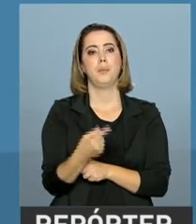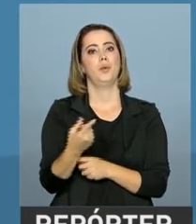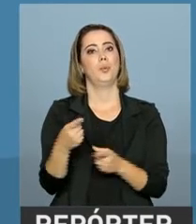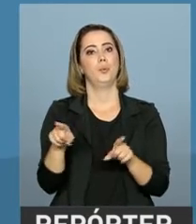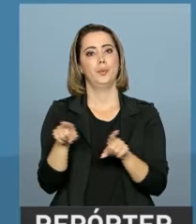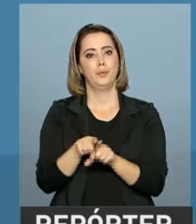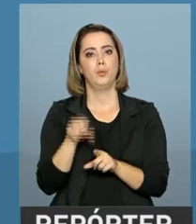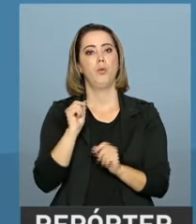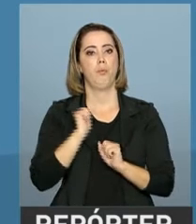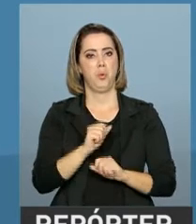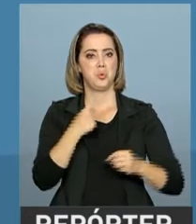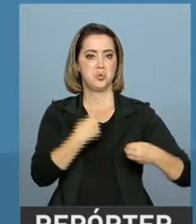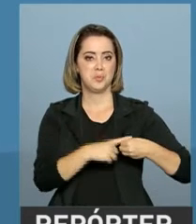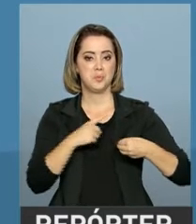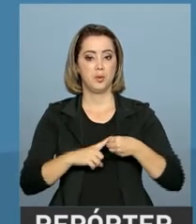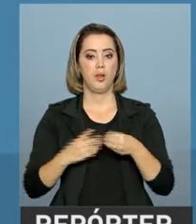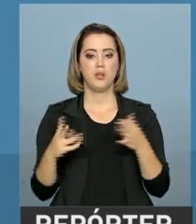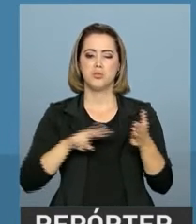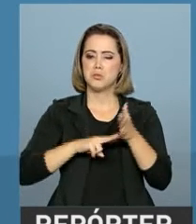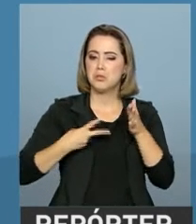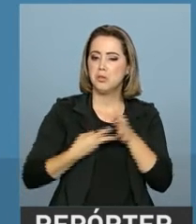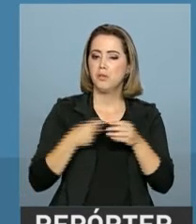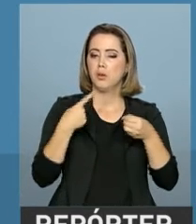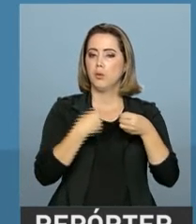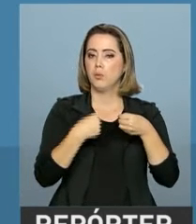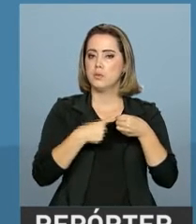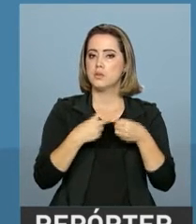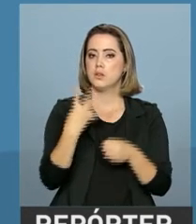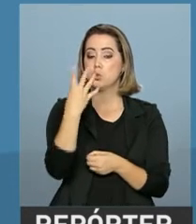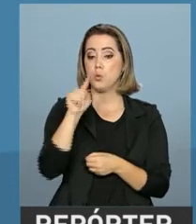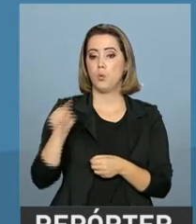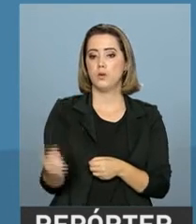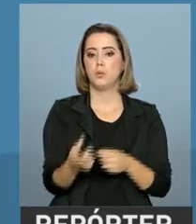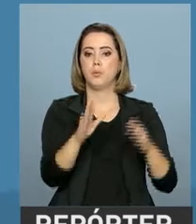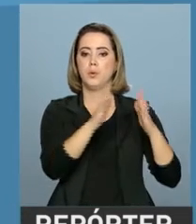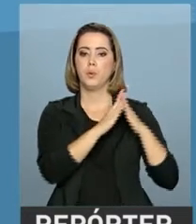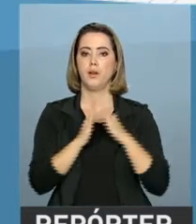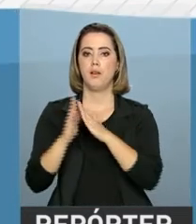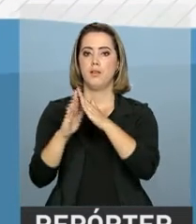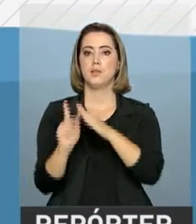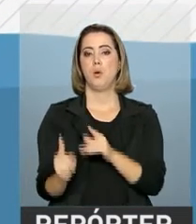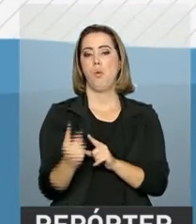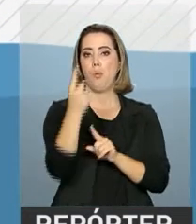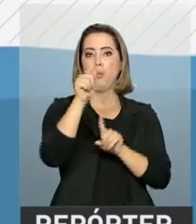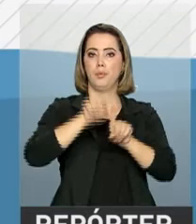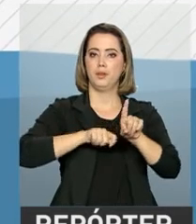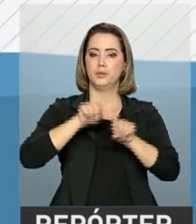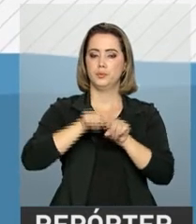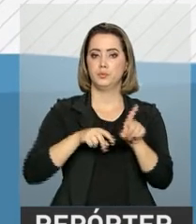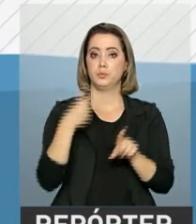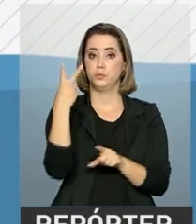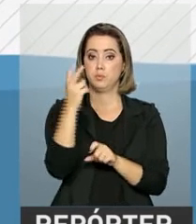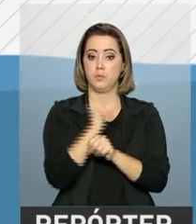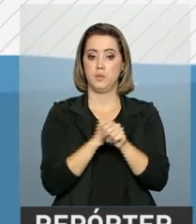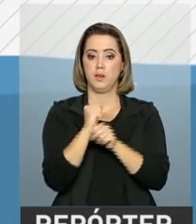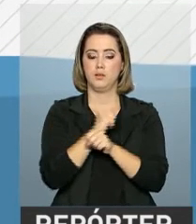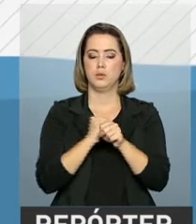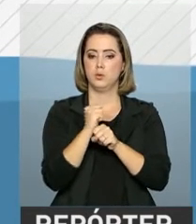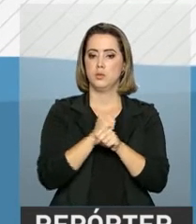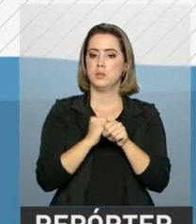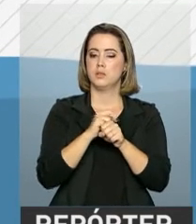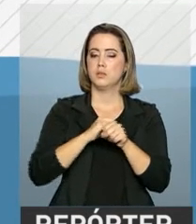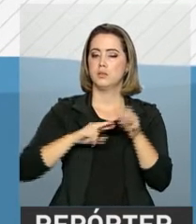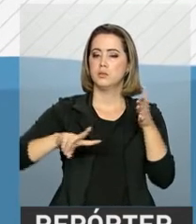atender uma cidade com 4 mil residências por um mês inteiro, por exemplo. Em apenas dois anos, a redução no consumo